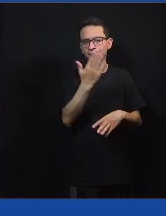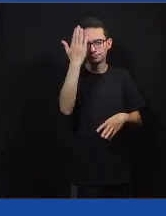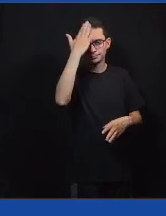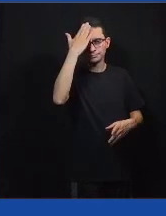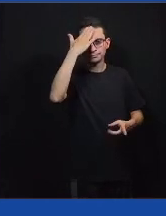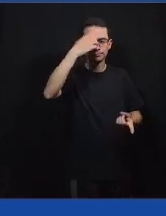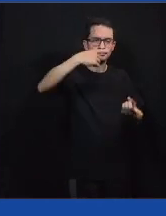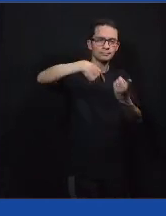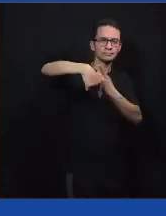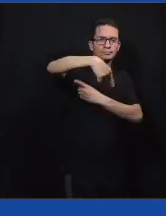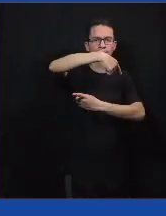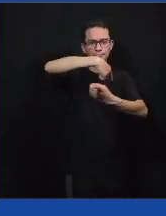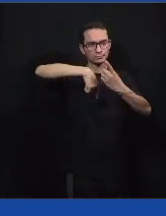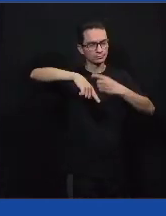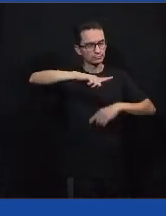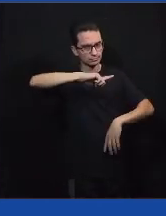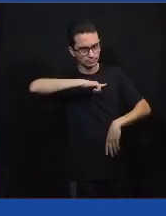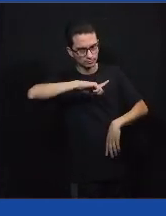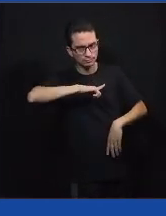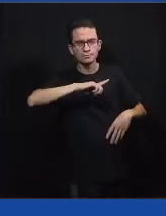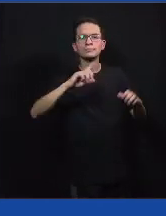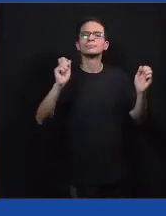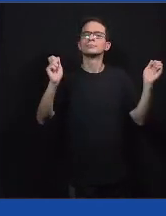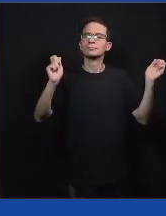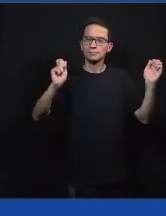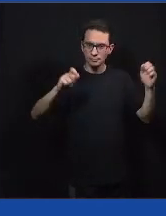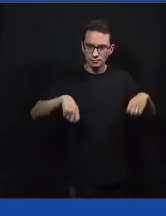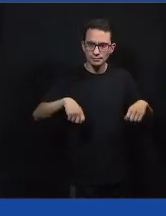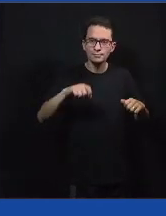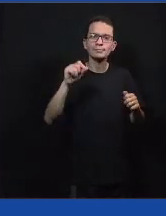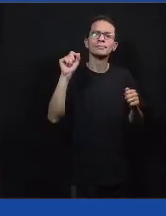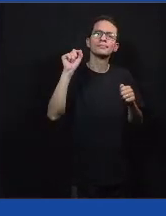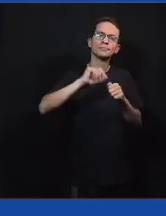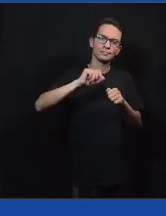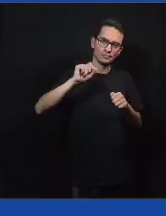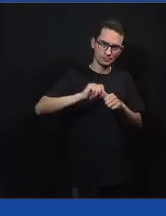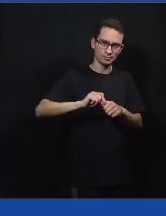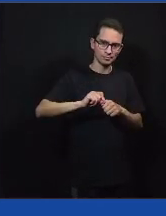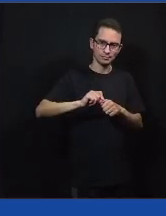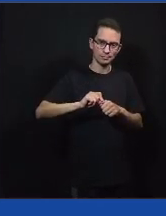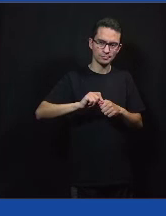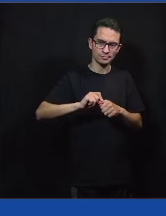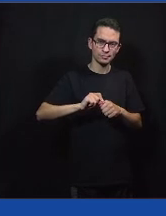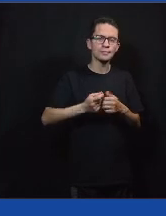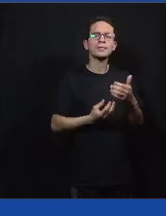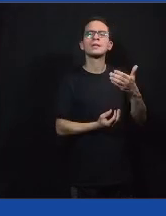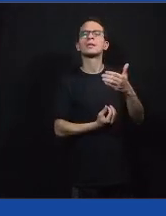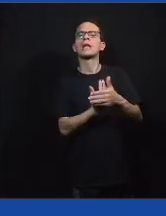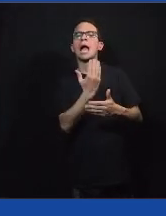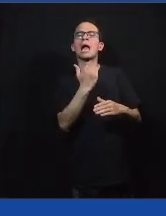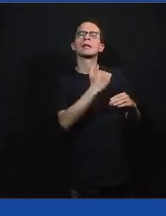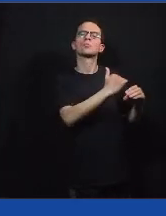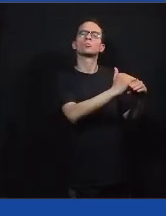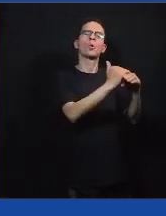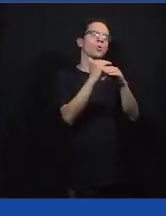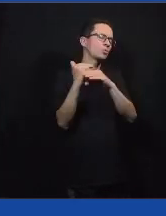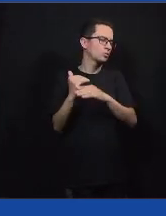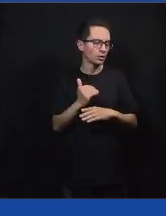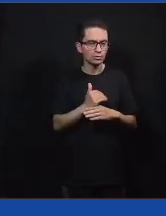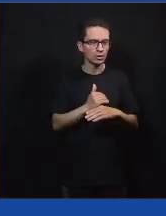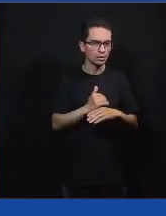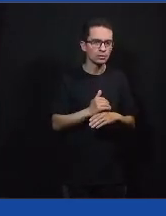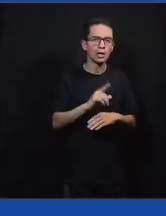que está fundada a nossa capacidade de agir, como vocês bem falaram, a importância do agir, né? De construir o comum, que é a base da